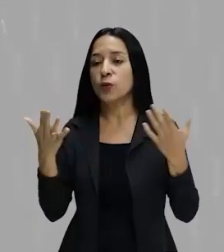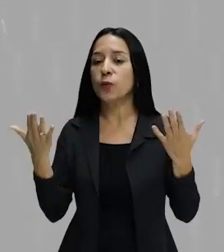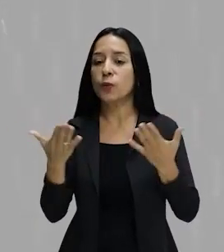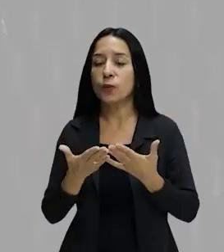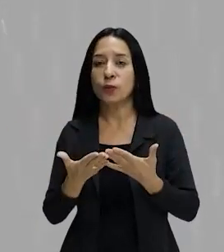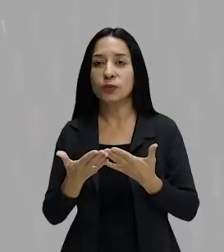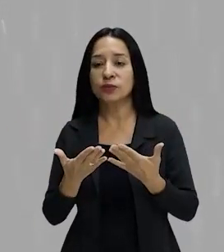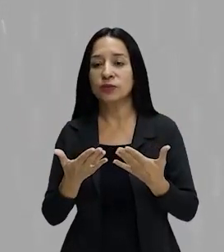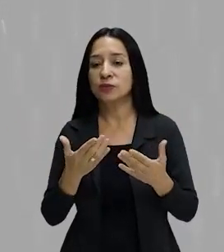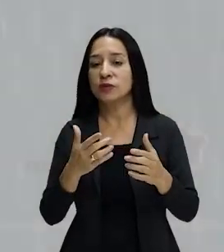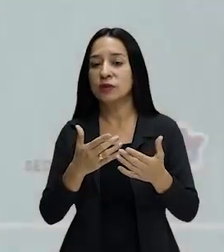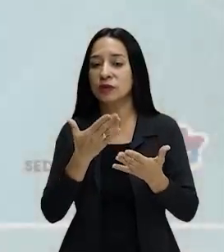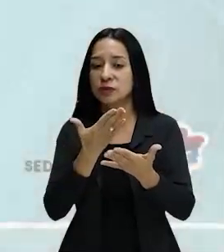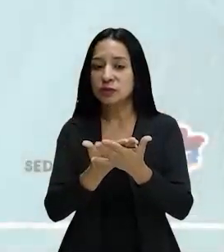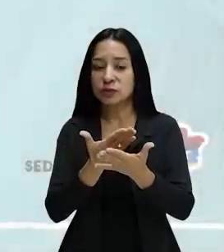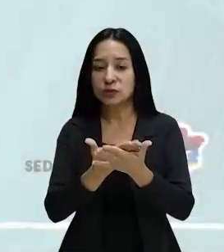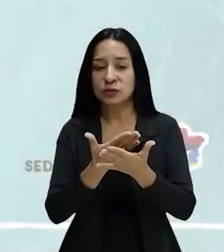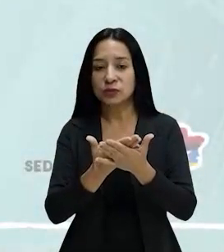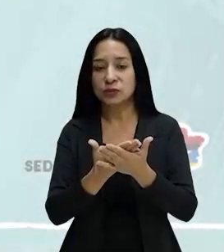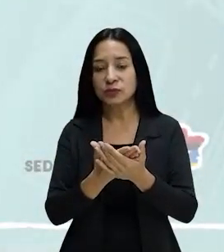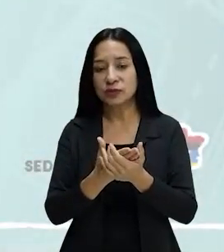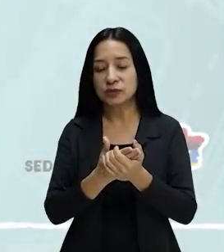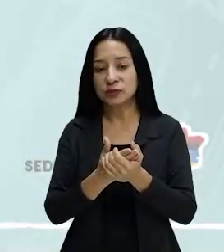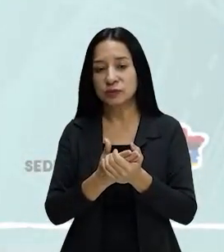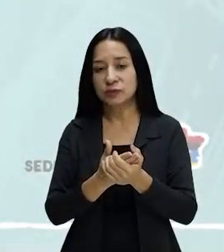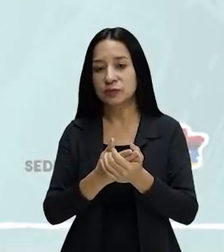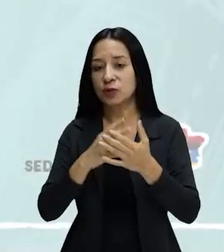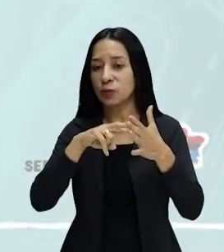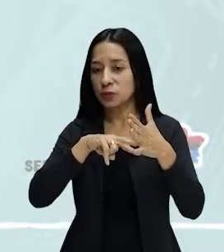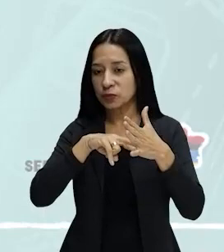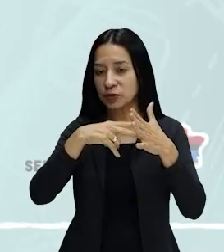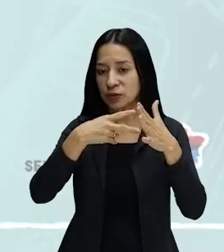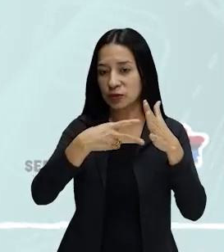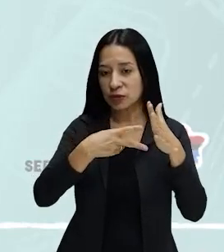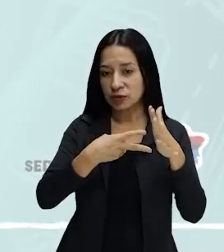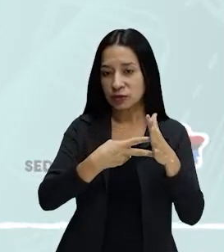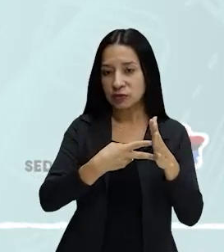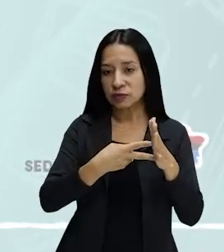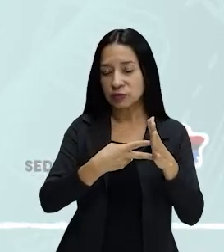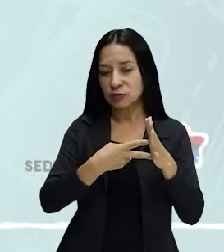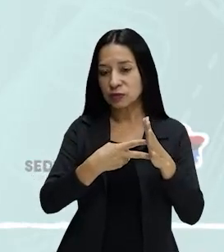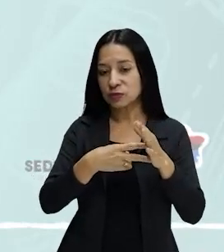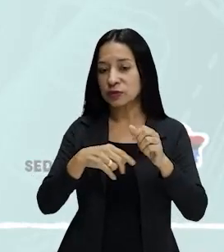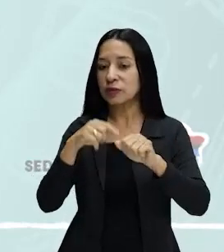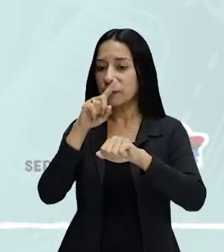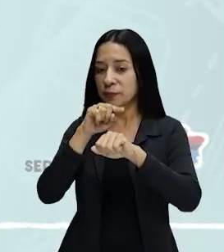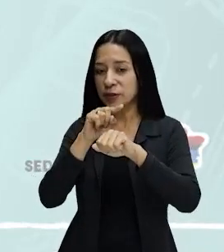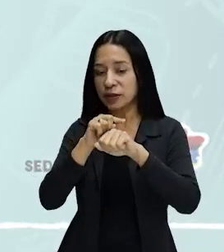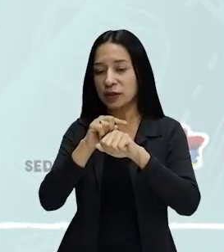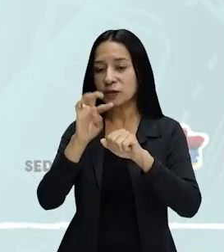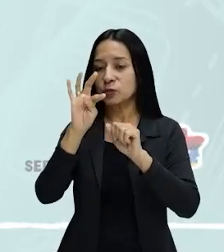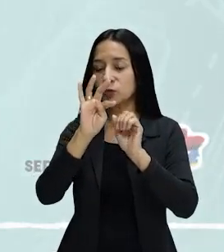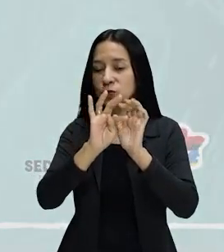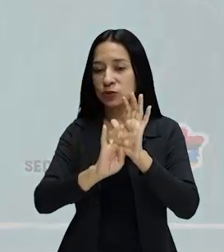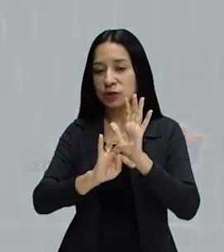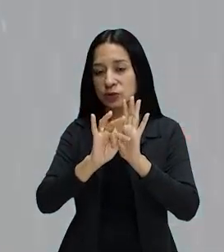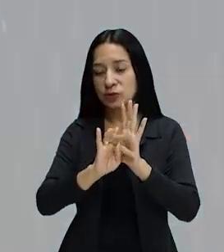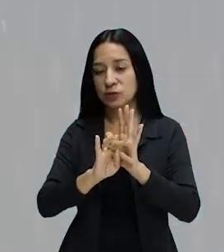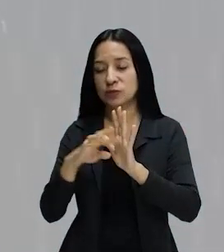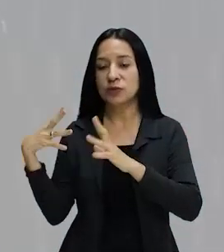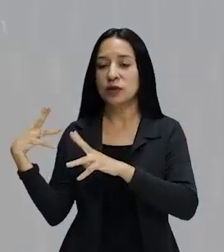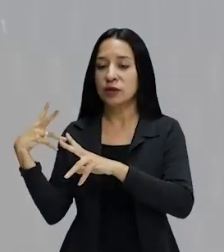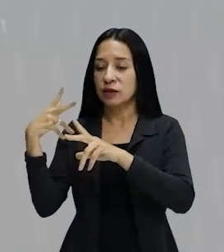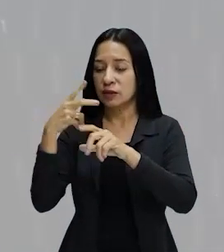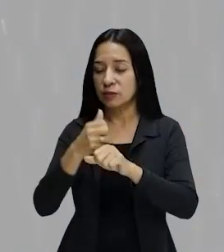nós vamos trabalhar os efeitos de sentidos da crase nos textos. Então, recapitulando